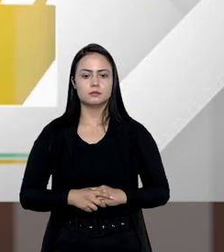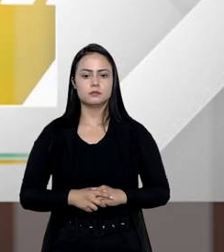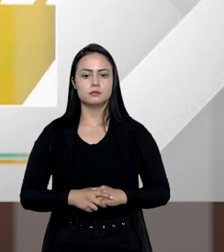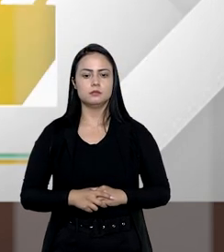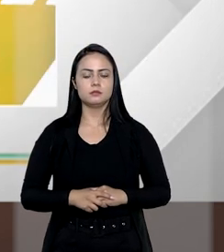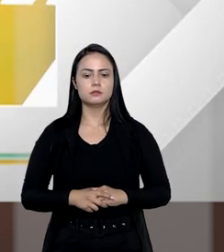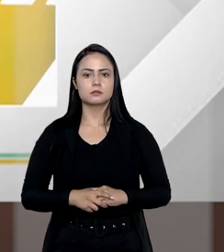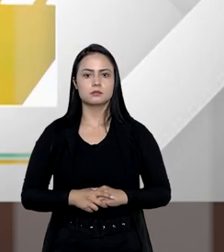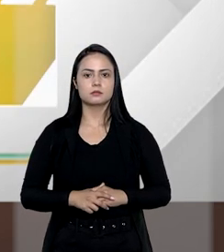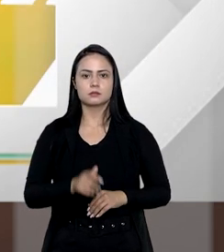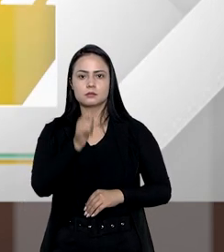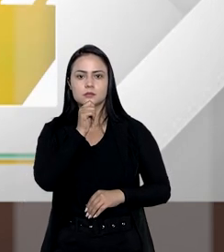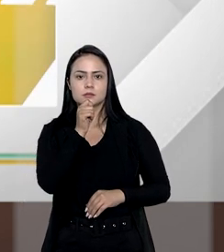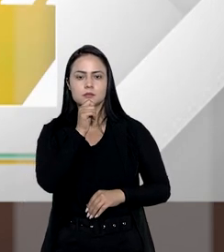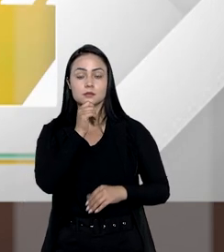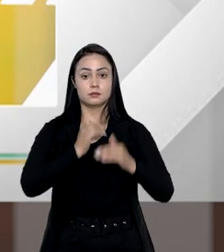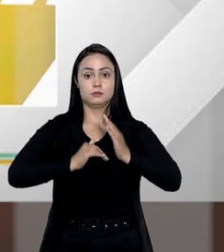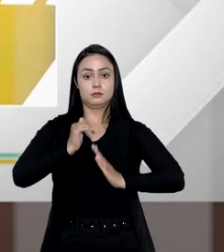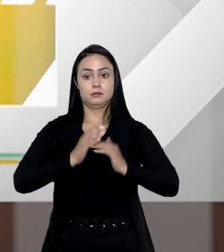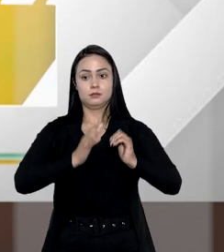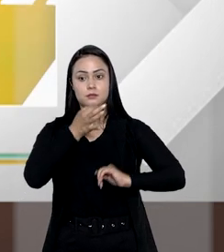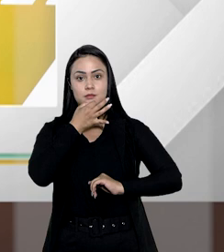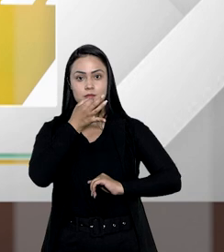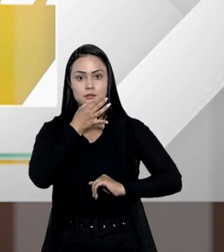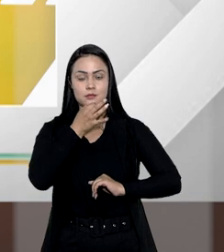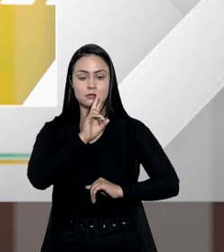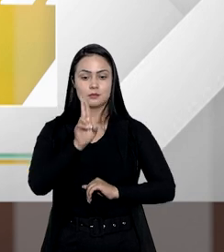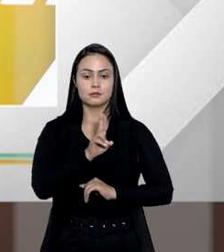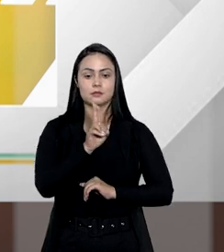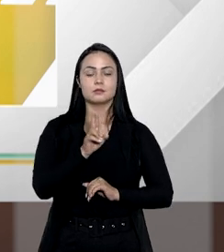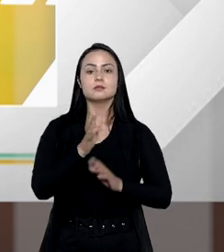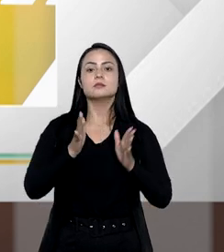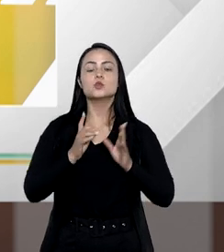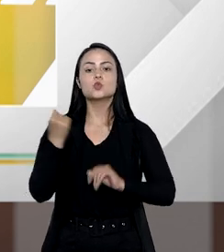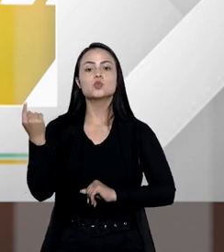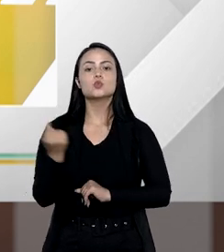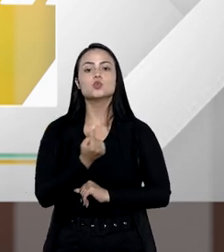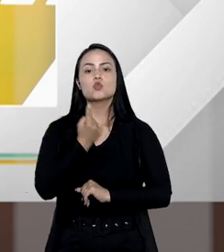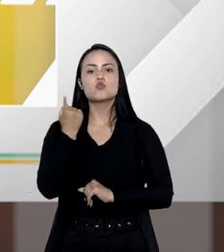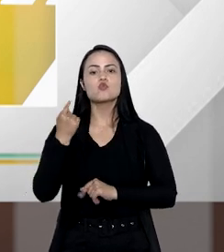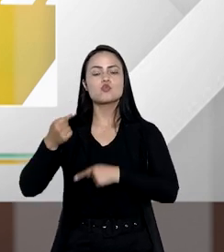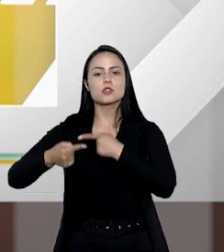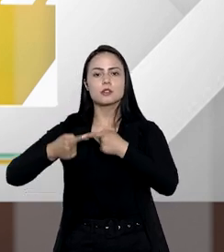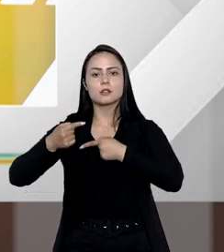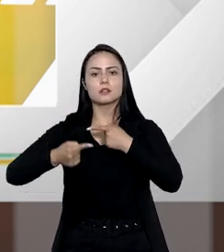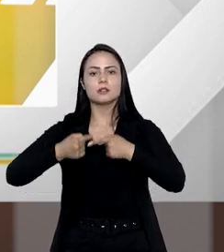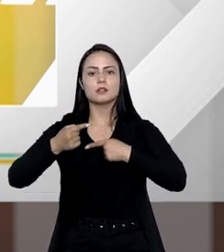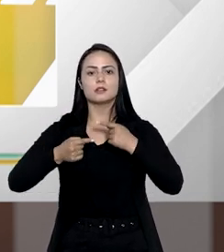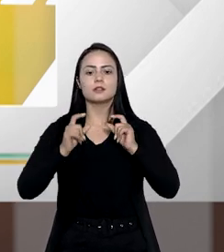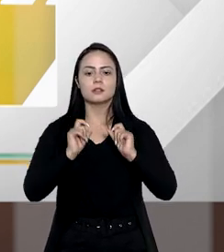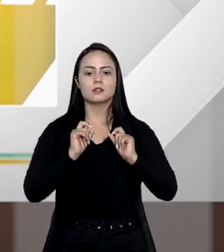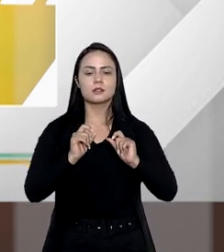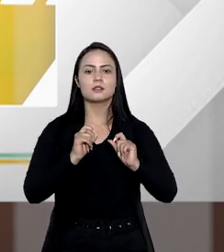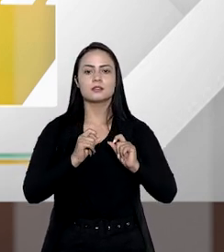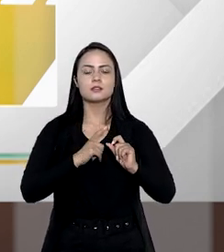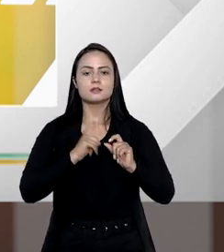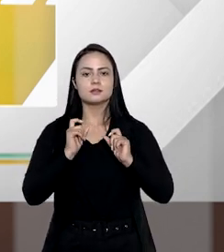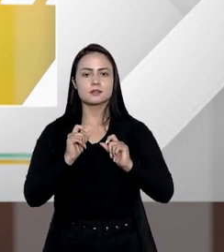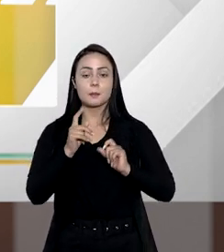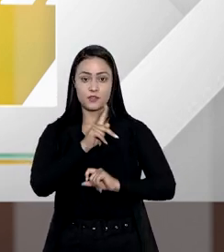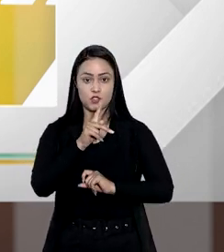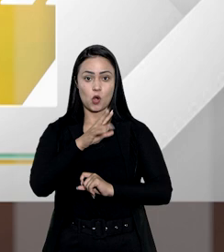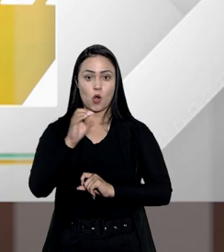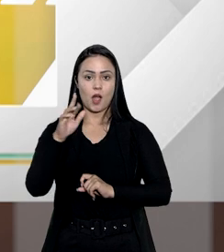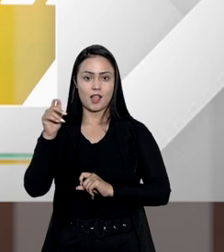bem e ainda sobre essa hipótese de uso do bem único por um dos herdeiros exclusivamente professor Conrado